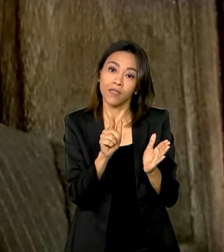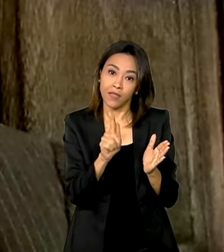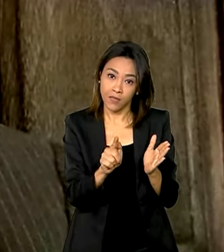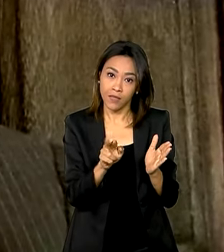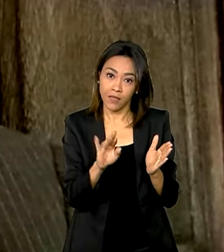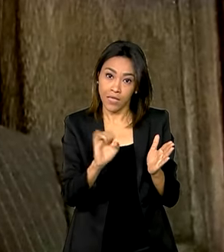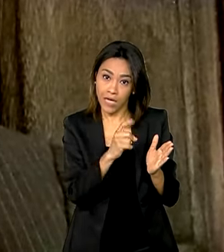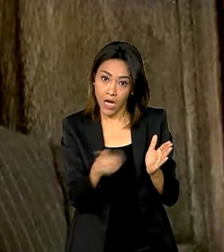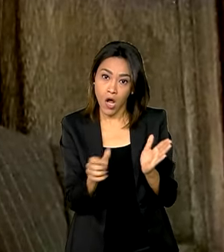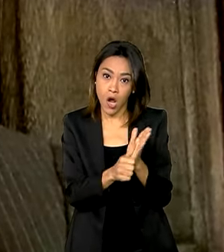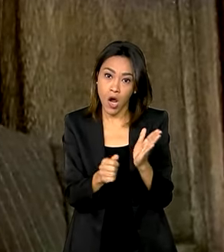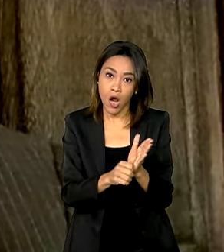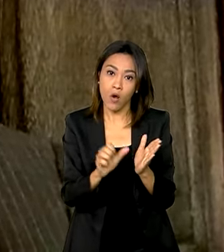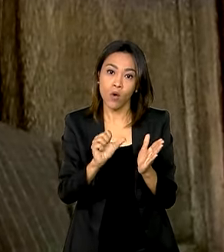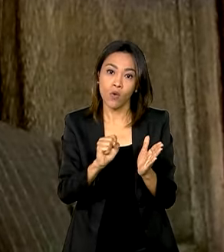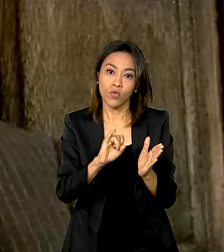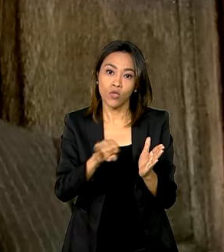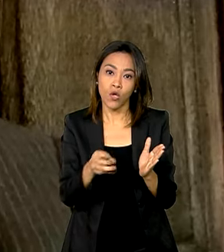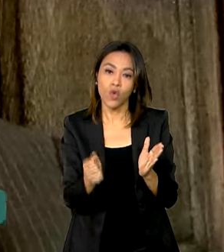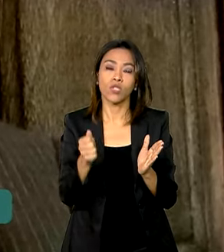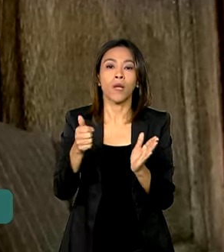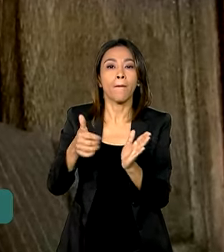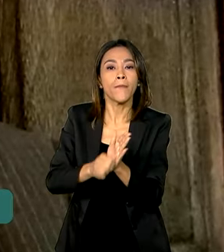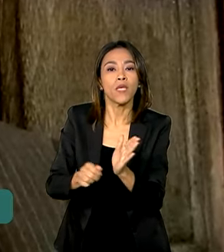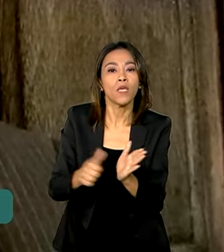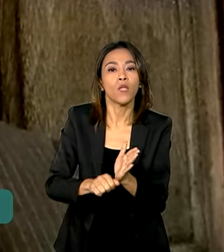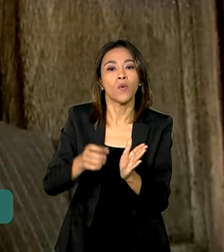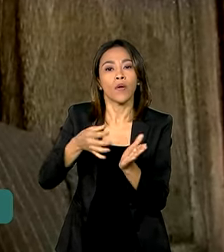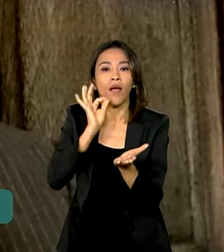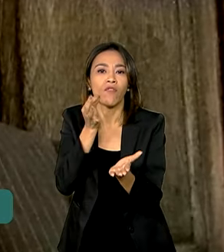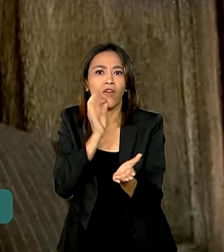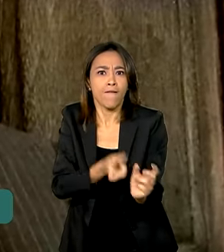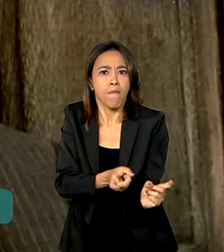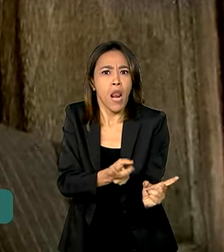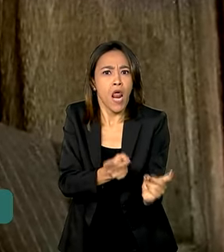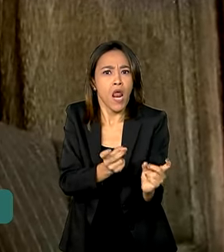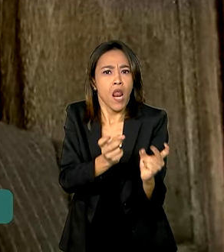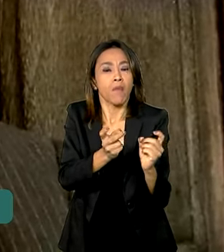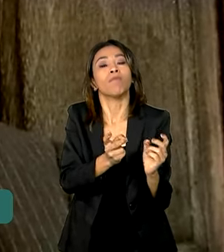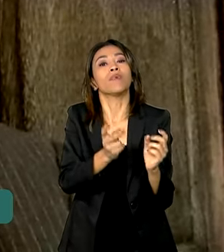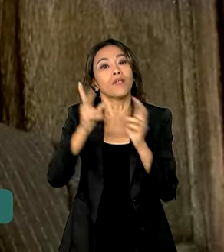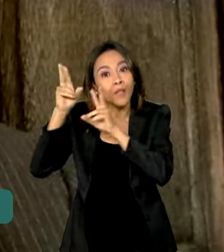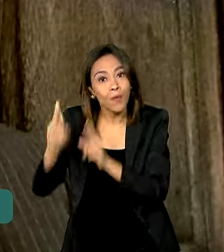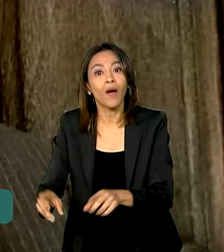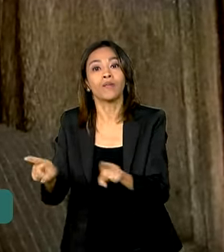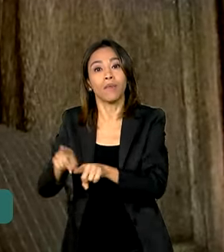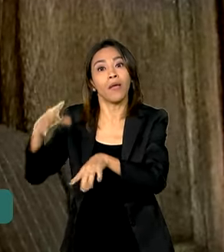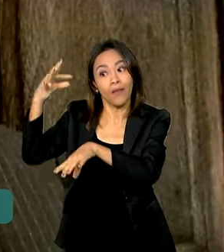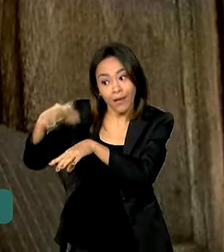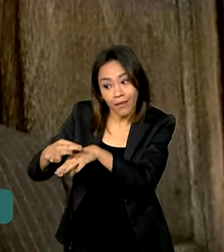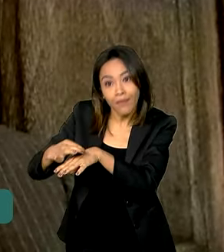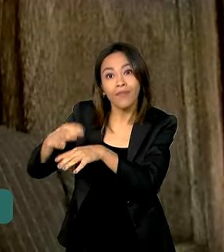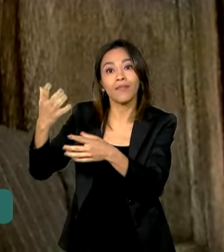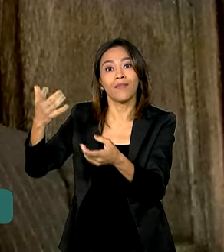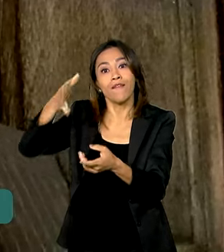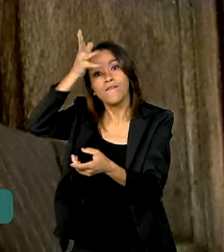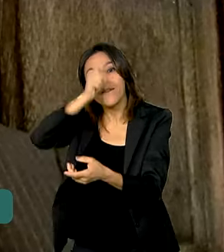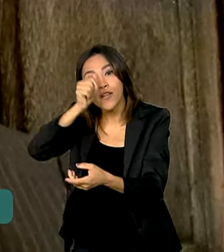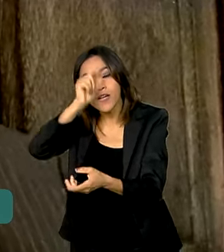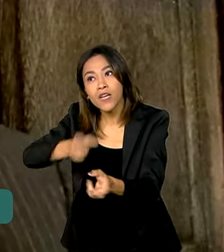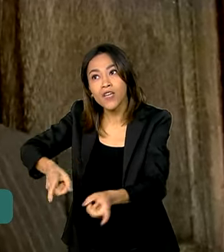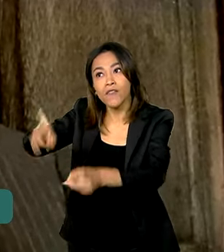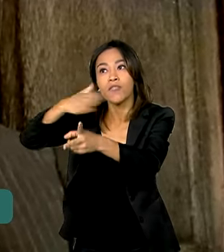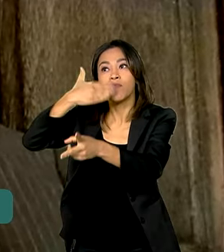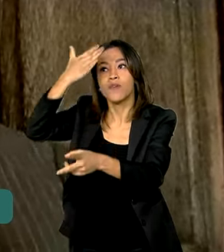destaque para soja, milho, café, como também na proteína animal, exportando frango para o Oriente Médio,